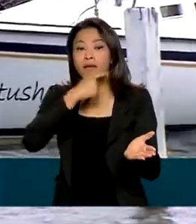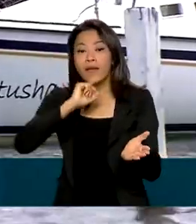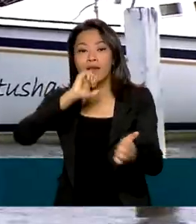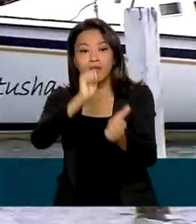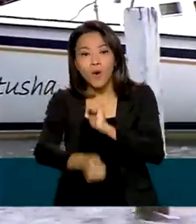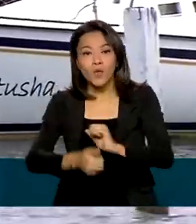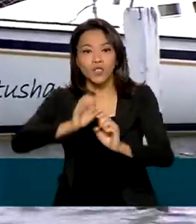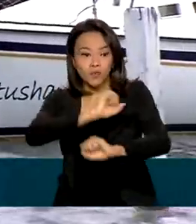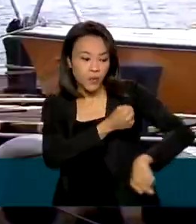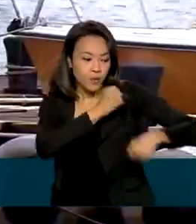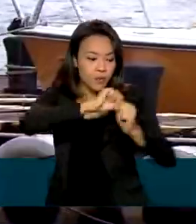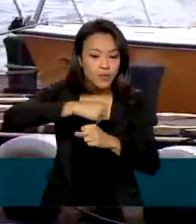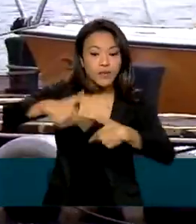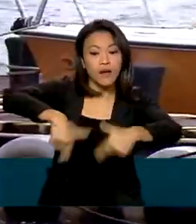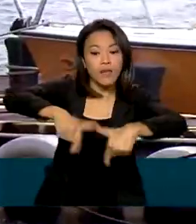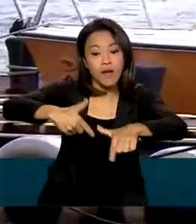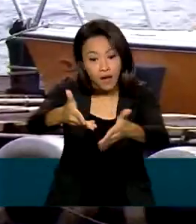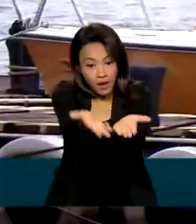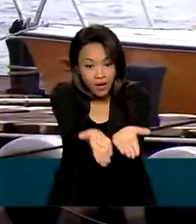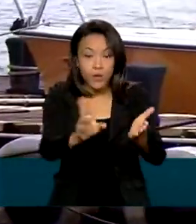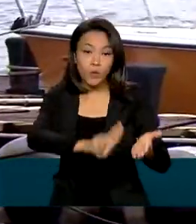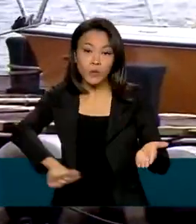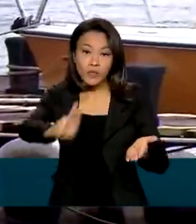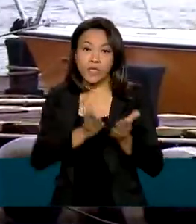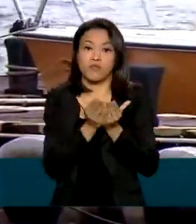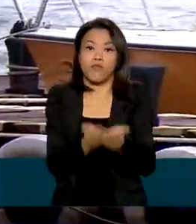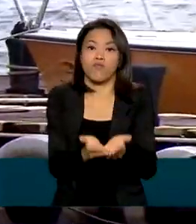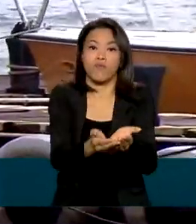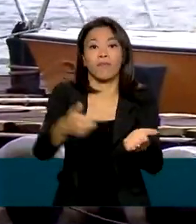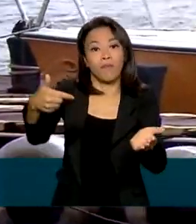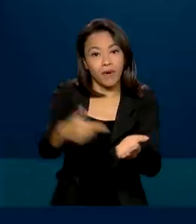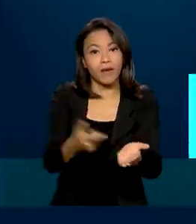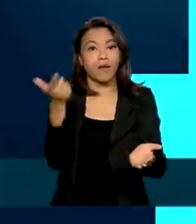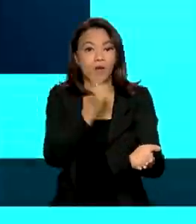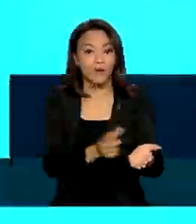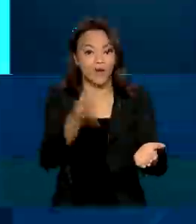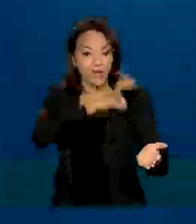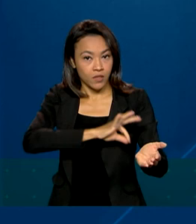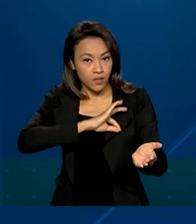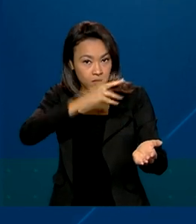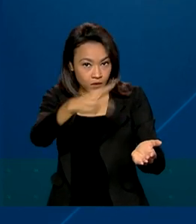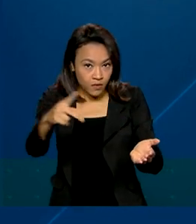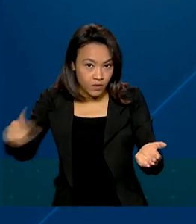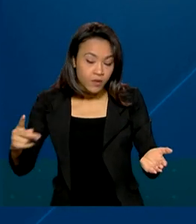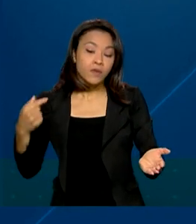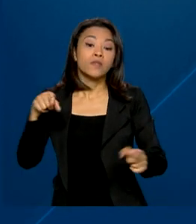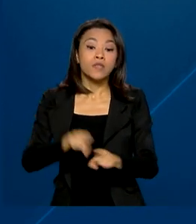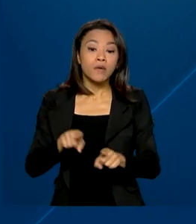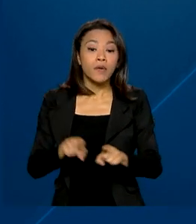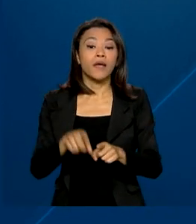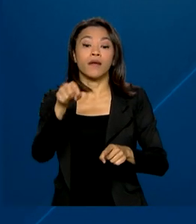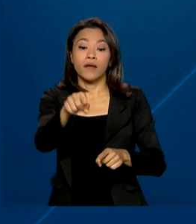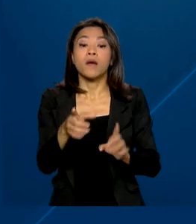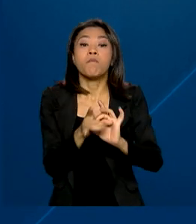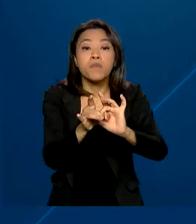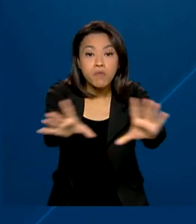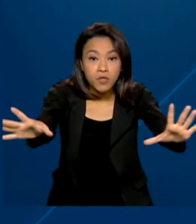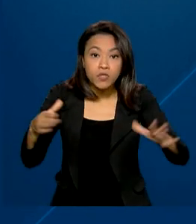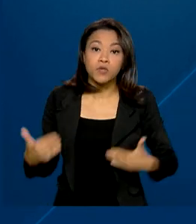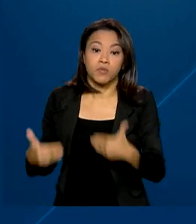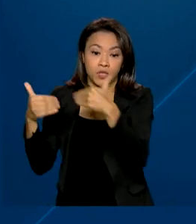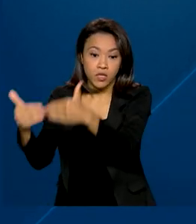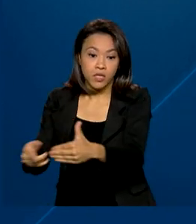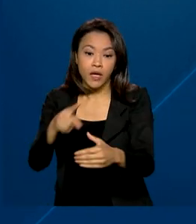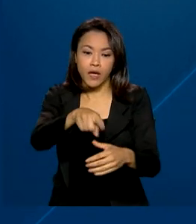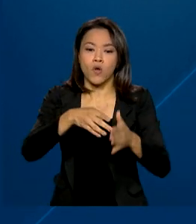trabalhadores do turismo que utilizam essas embarcações como fonte de renda. A pasta também autorizou a importação de barcos à vela,